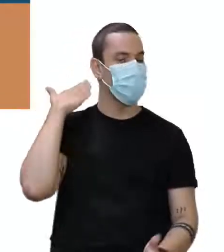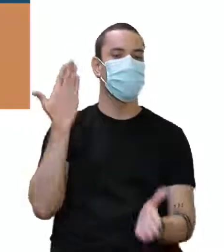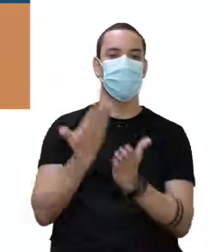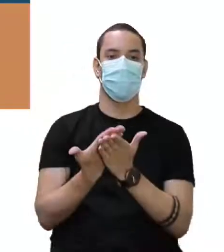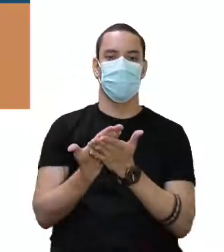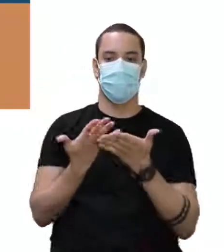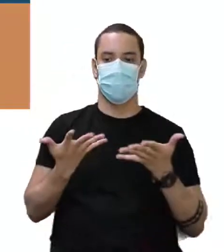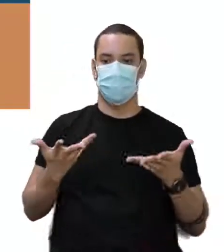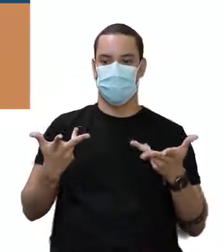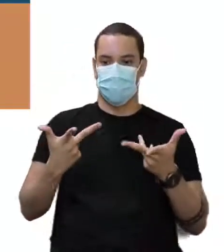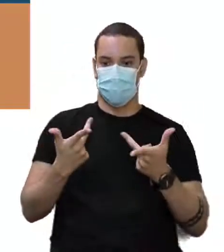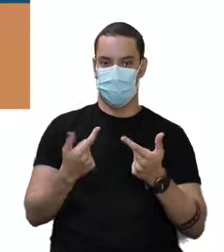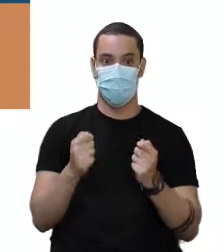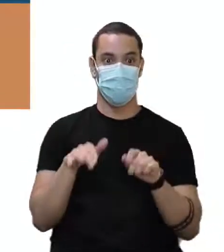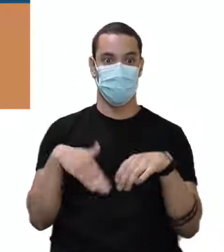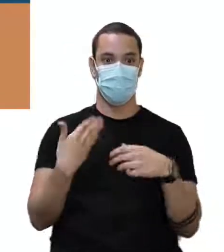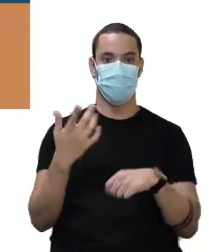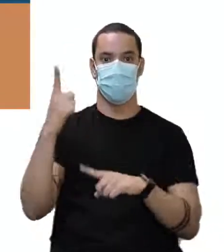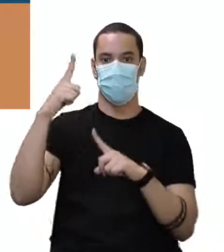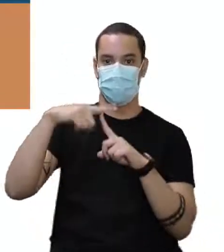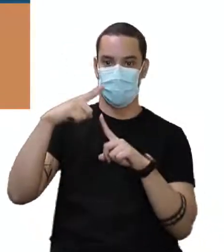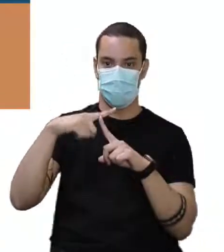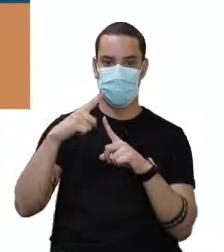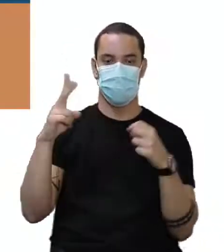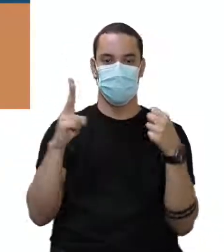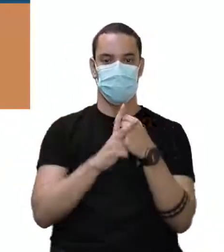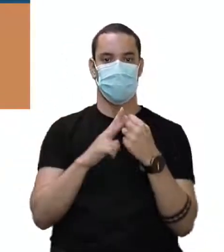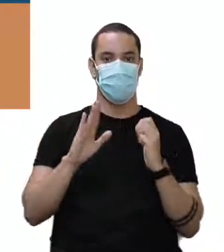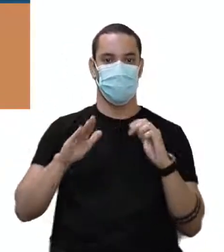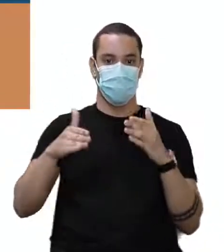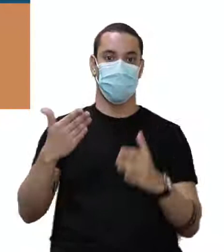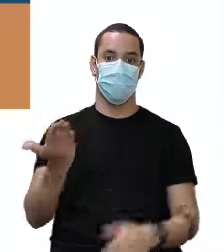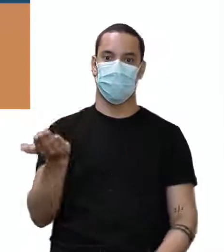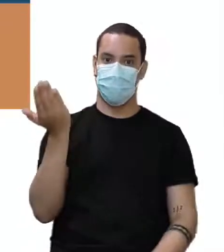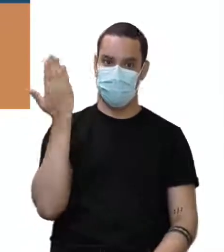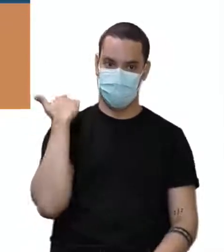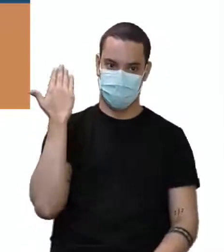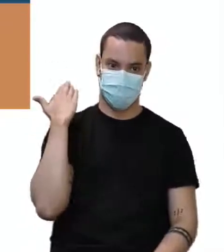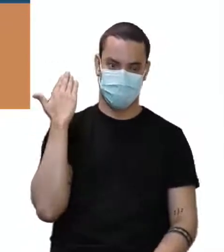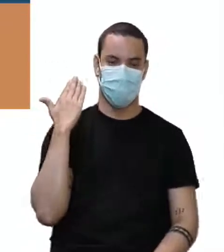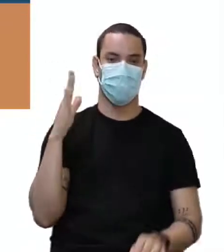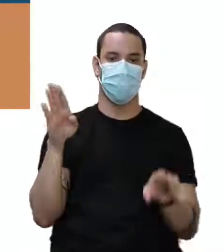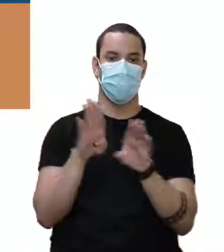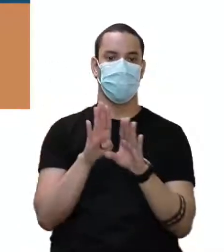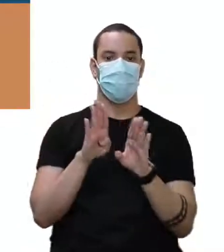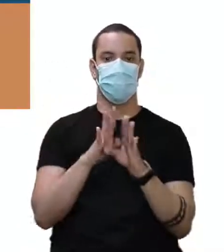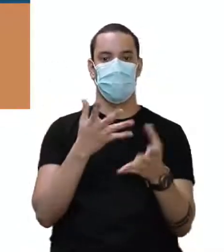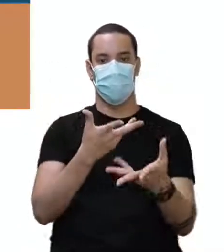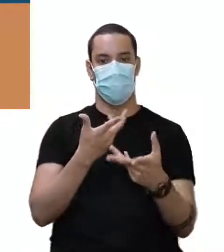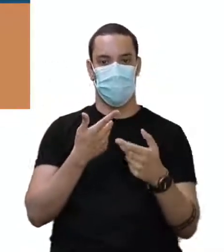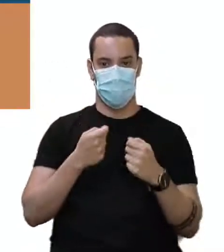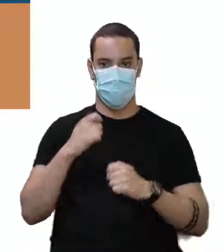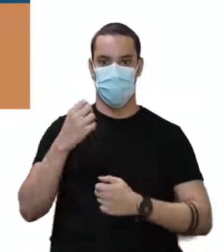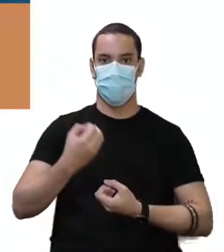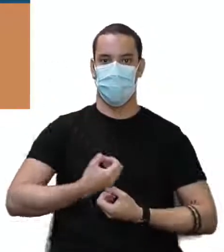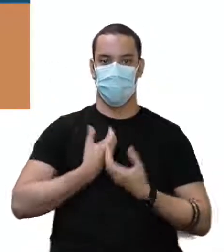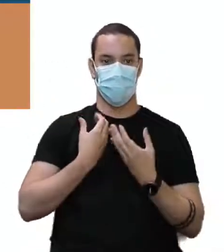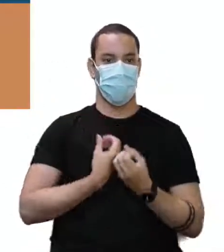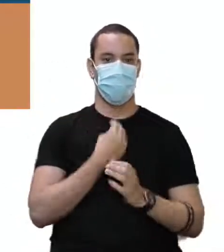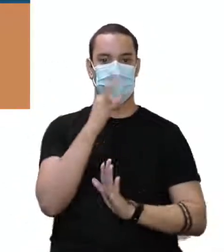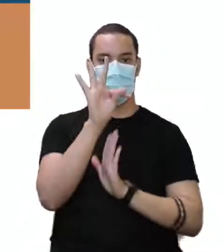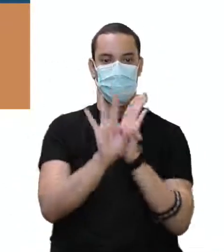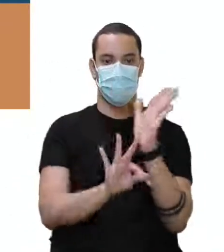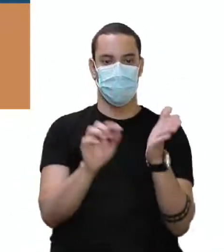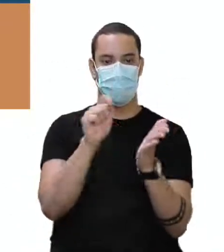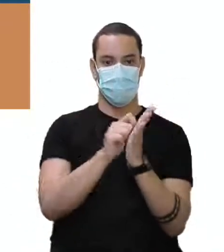uso adequado dos diversos tipos, dos tempos verbais, com foco hoje no passado, no processo de recepção, produção do texto